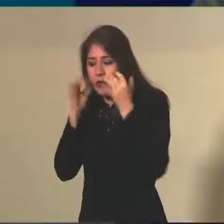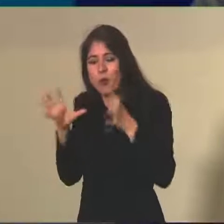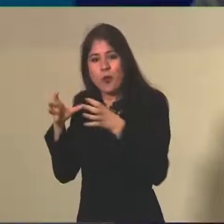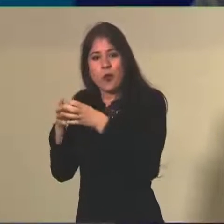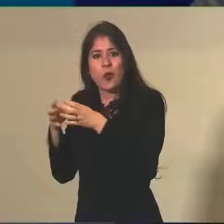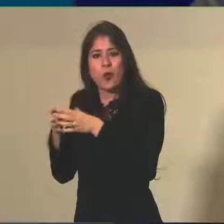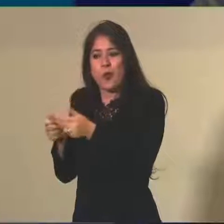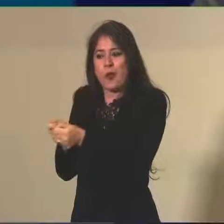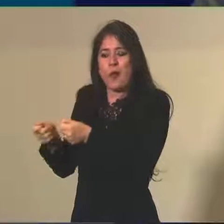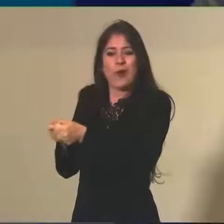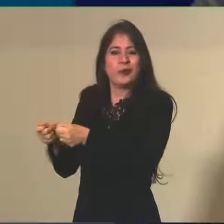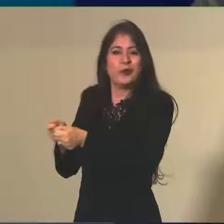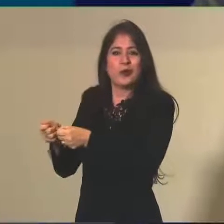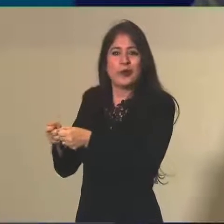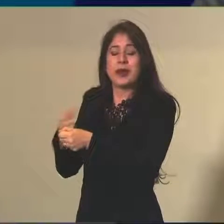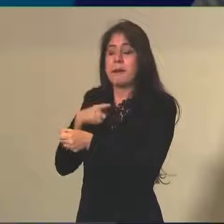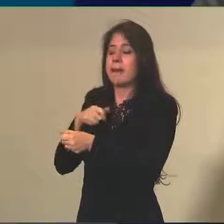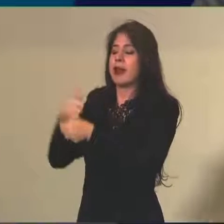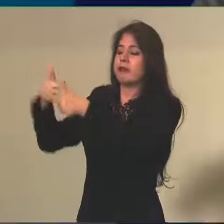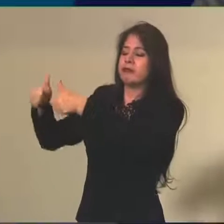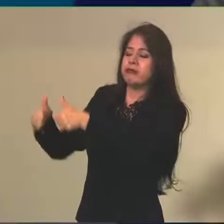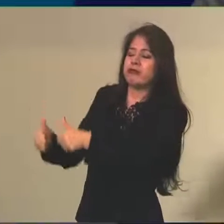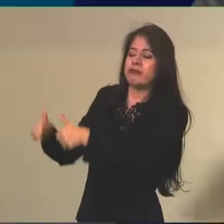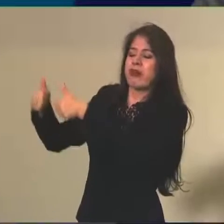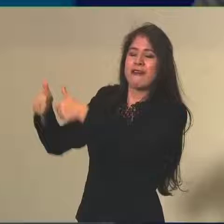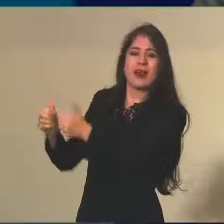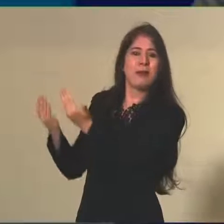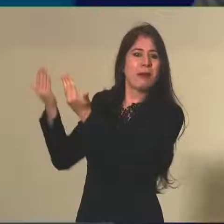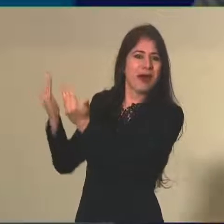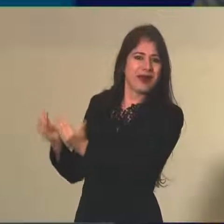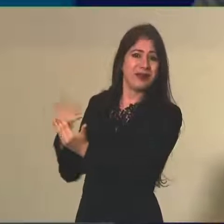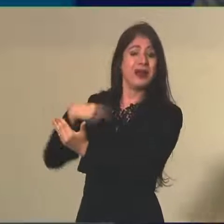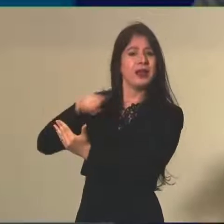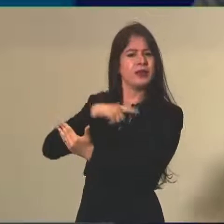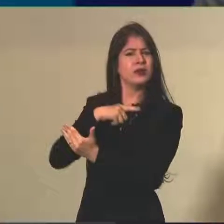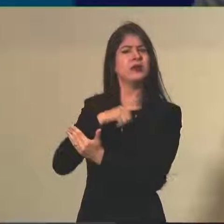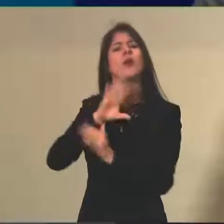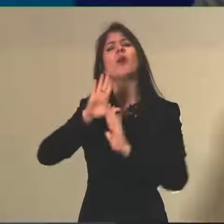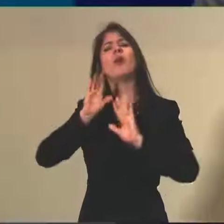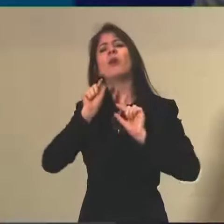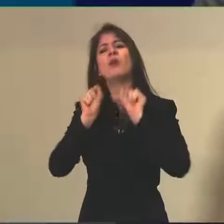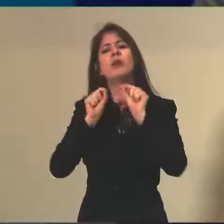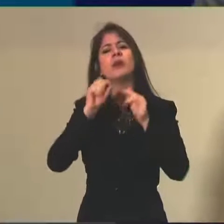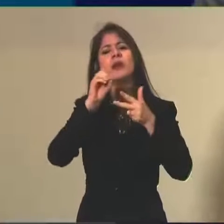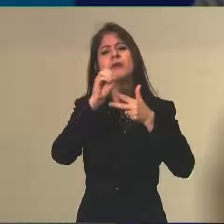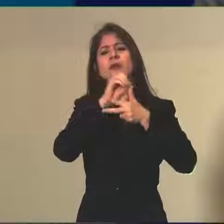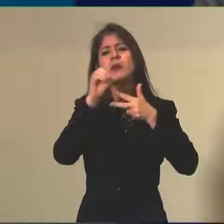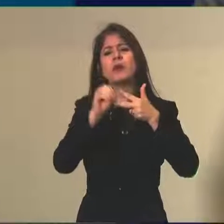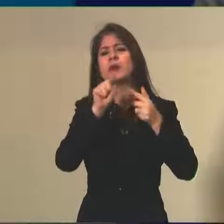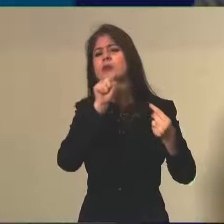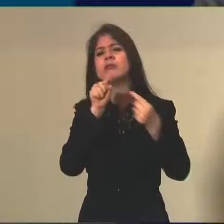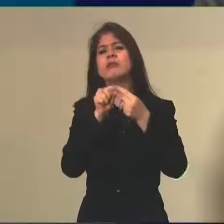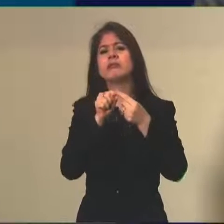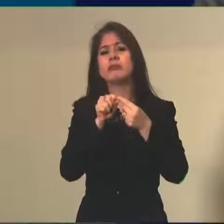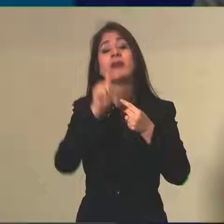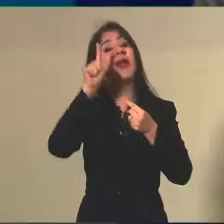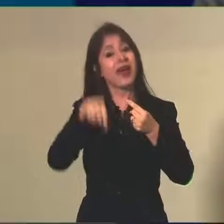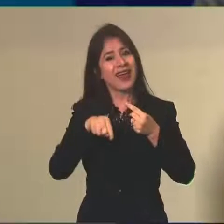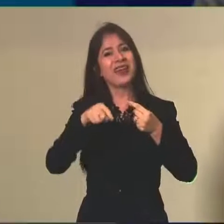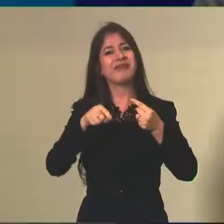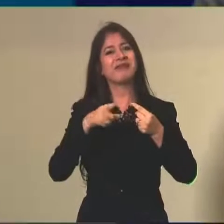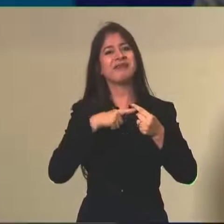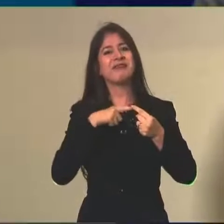perguntas de questões ideológicas, o Enem tem um único objetivo, o objetivo do Enem é avaliar